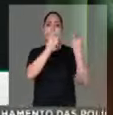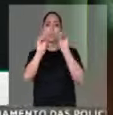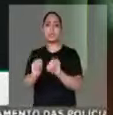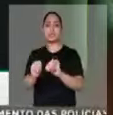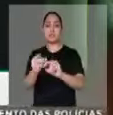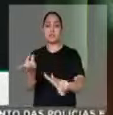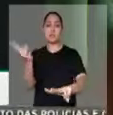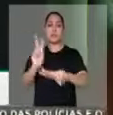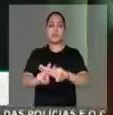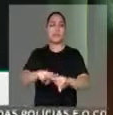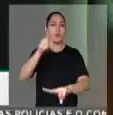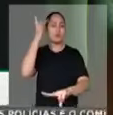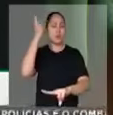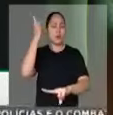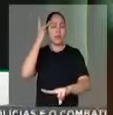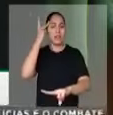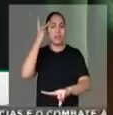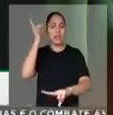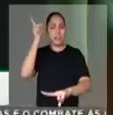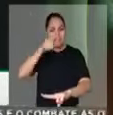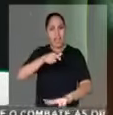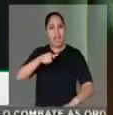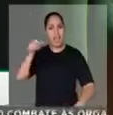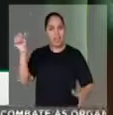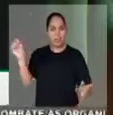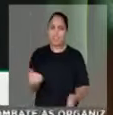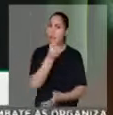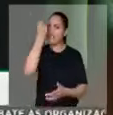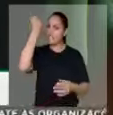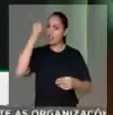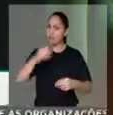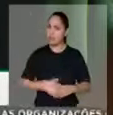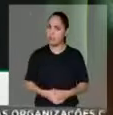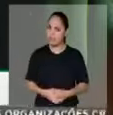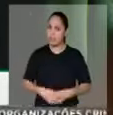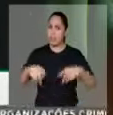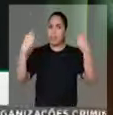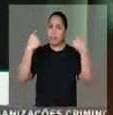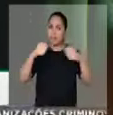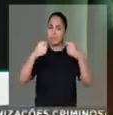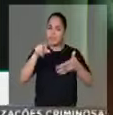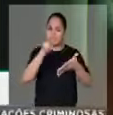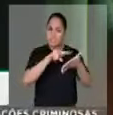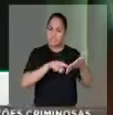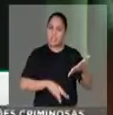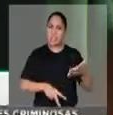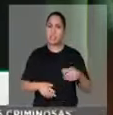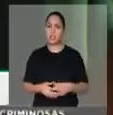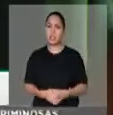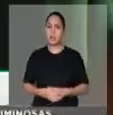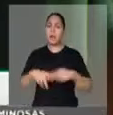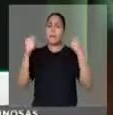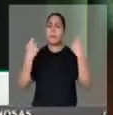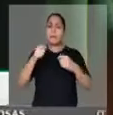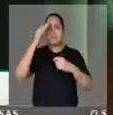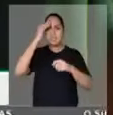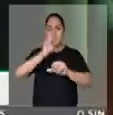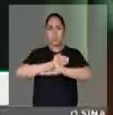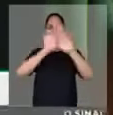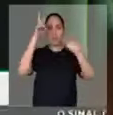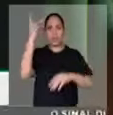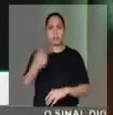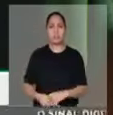é fato muito grave. E isso precisa ser lido e ser entendido por essa casa